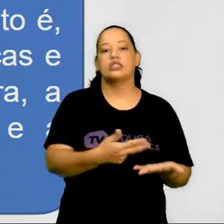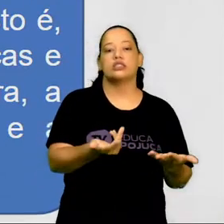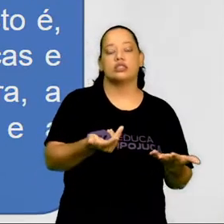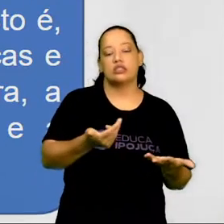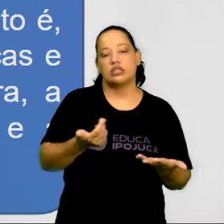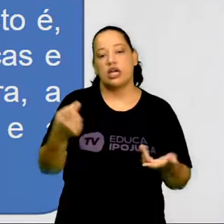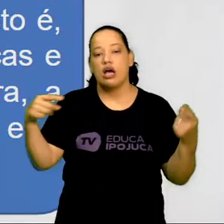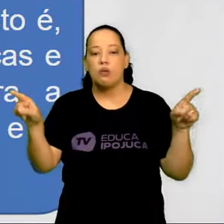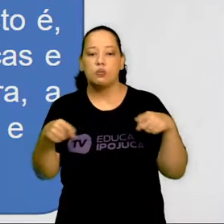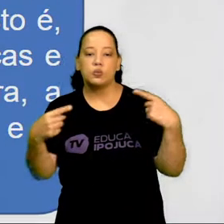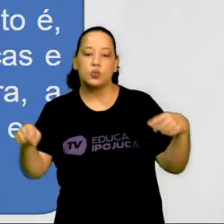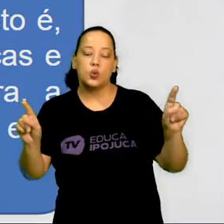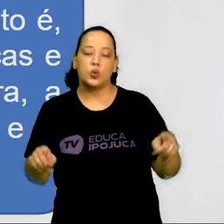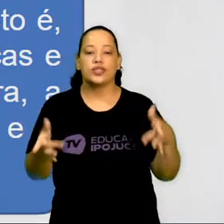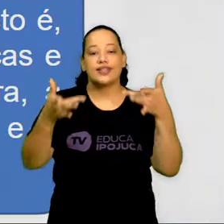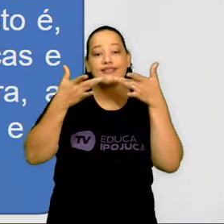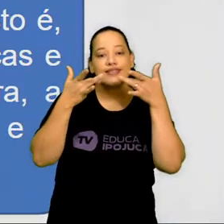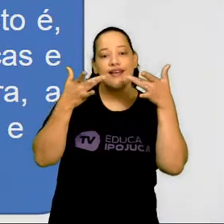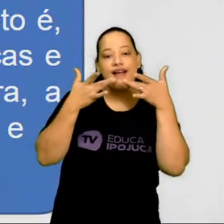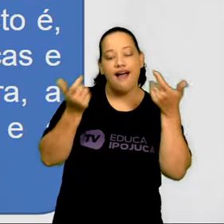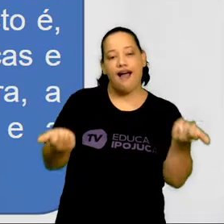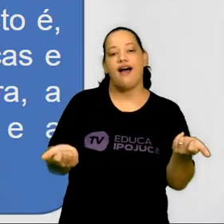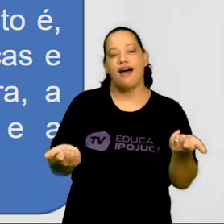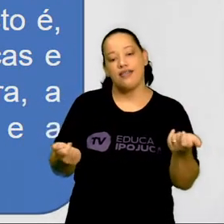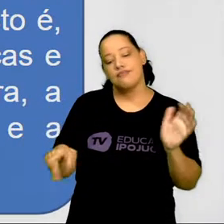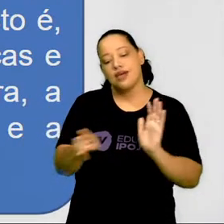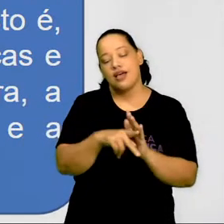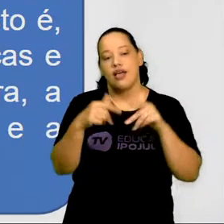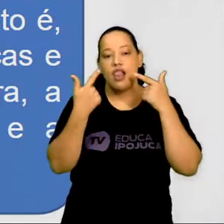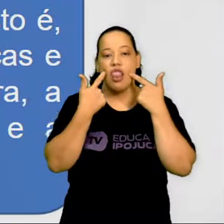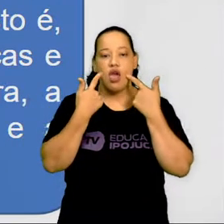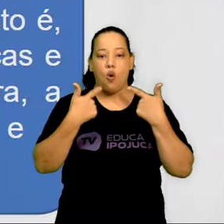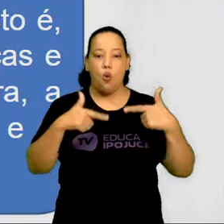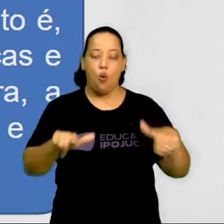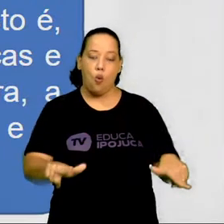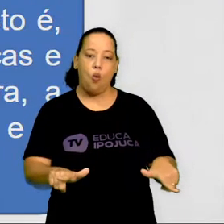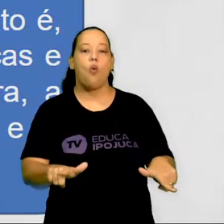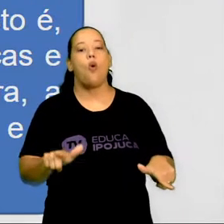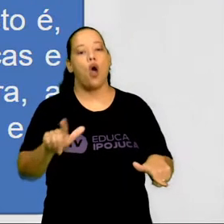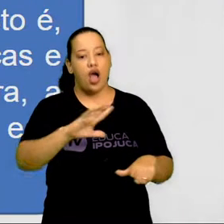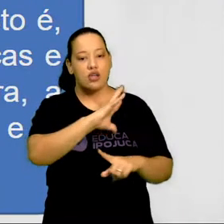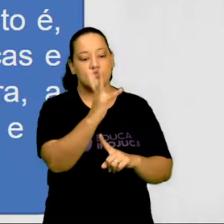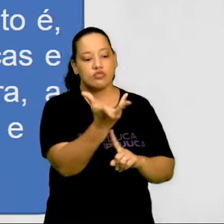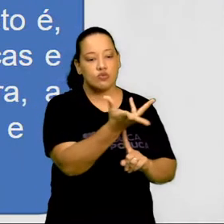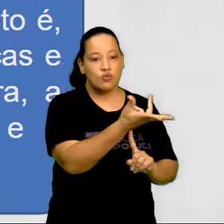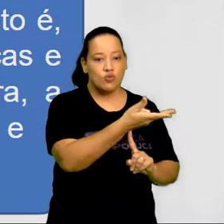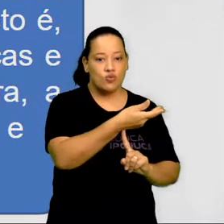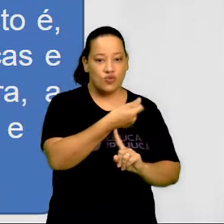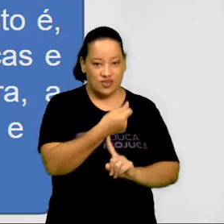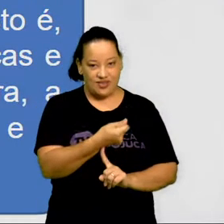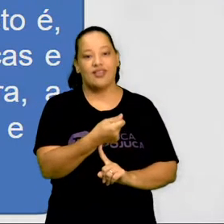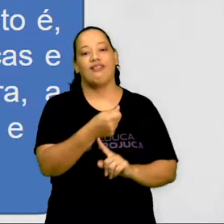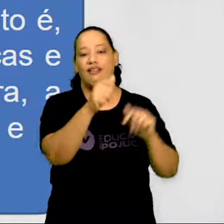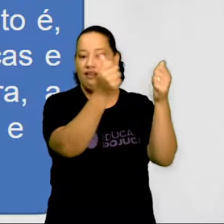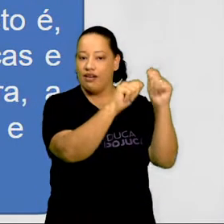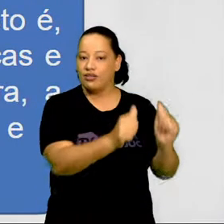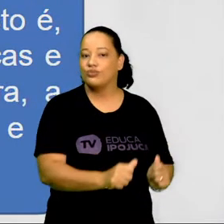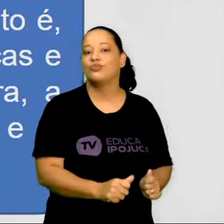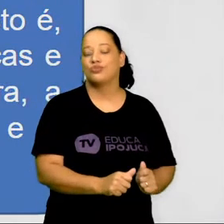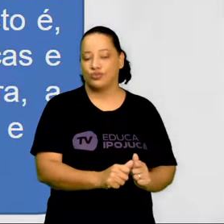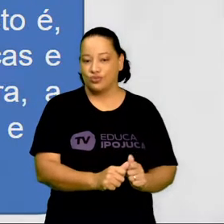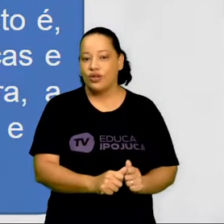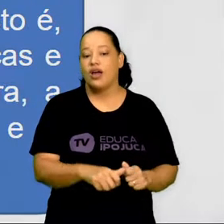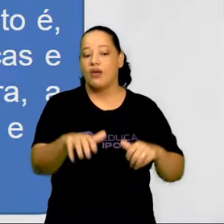teatro, são uma linguagem da arte. Elas são compostas por manifestações artísticas